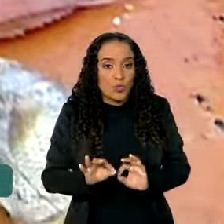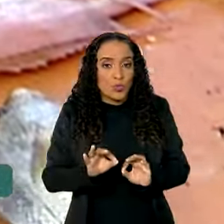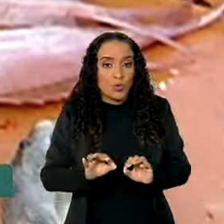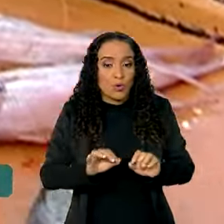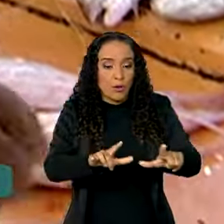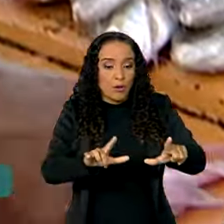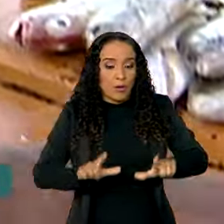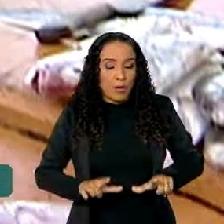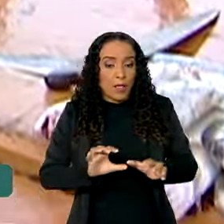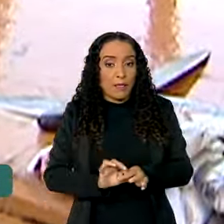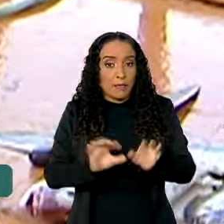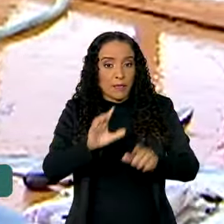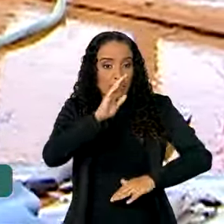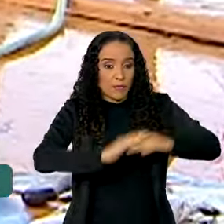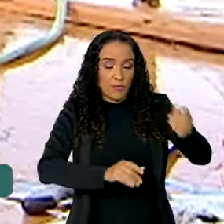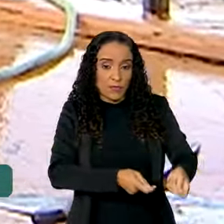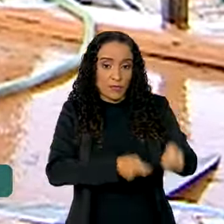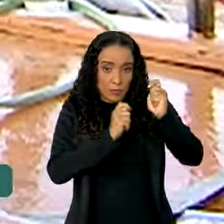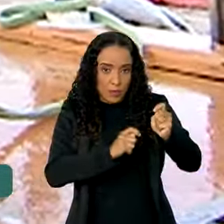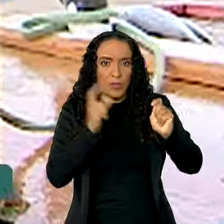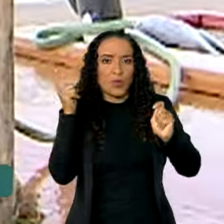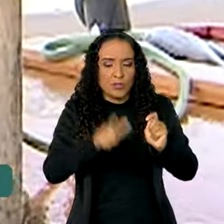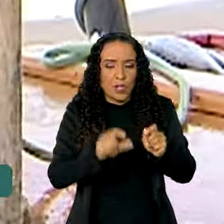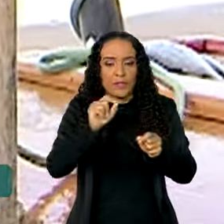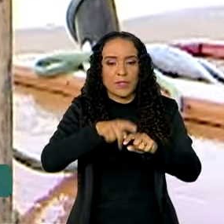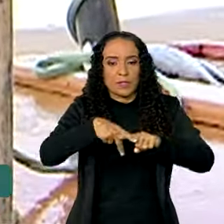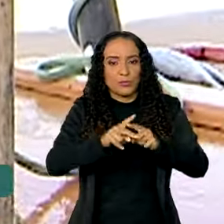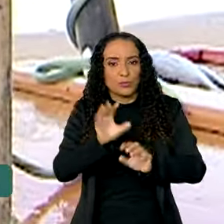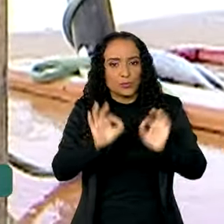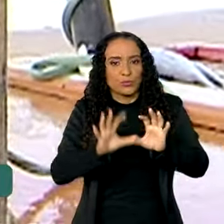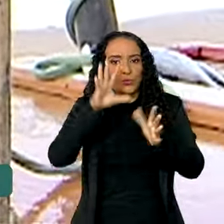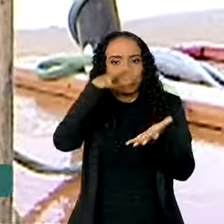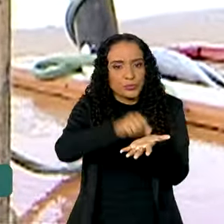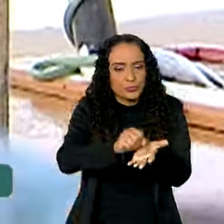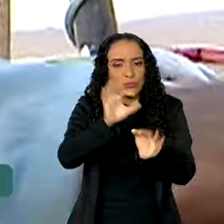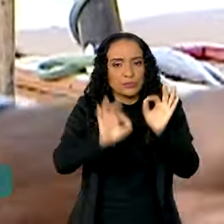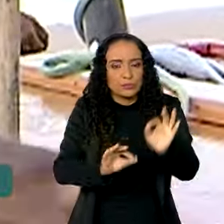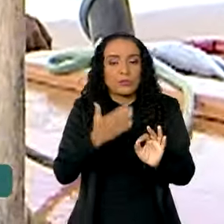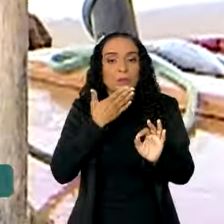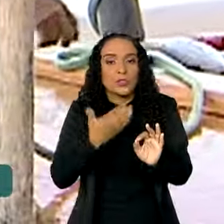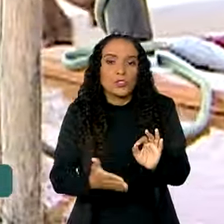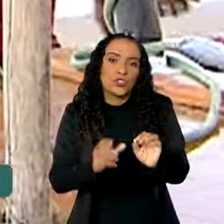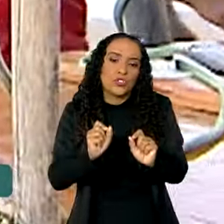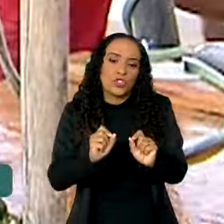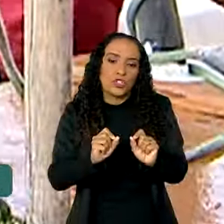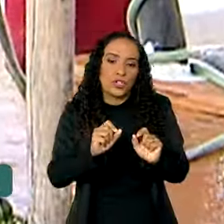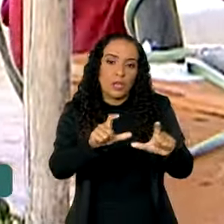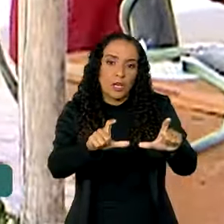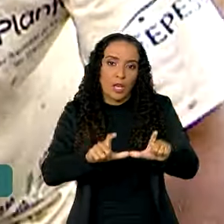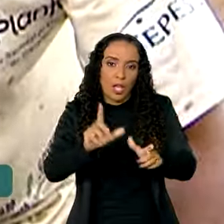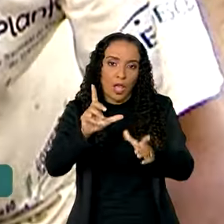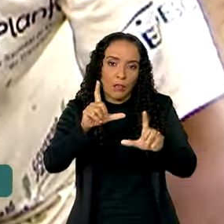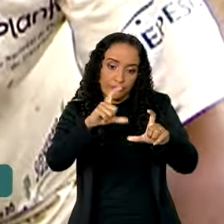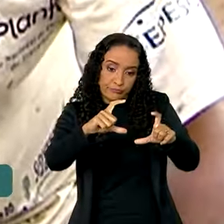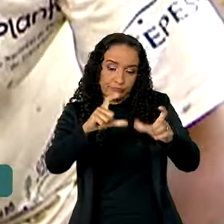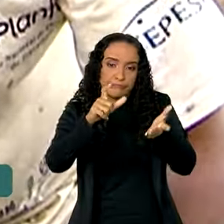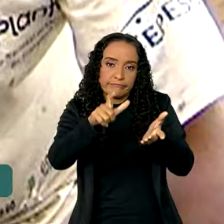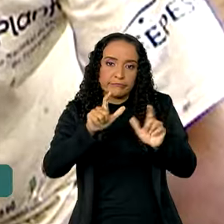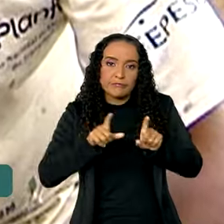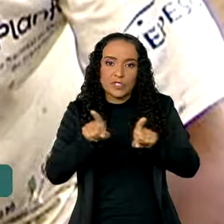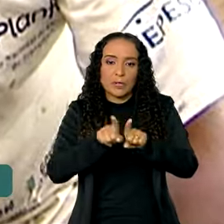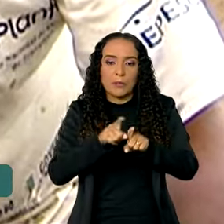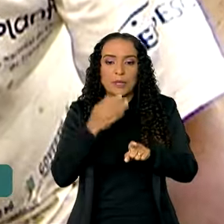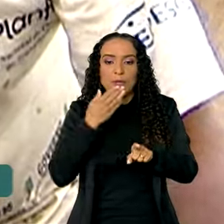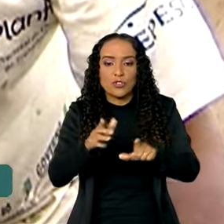profissional. Então lá ele vai conseguir fazer o recadastramento, vai solicitar a carteira, ele vai solicitar